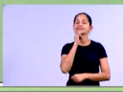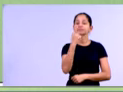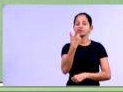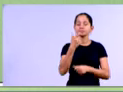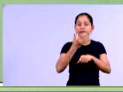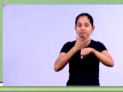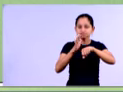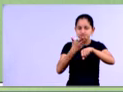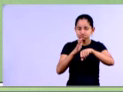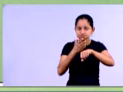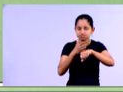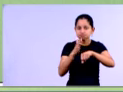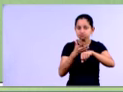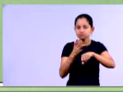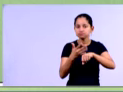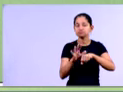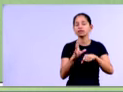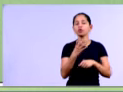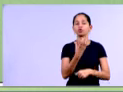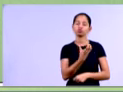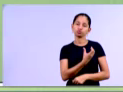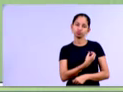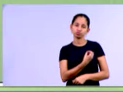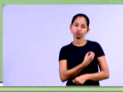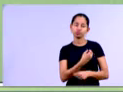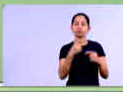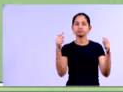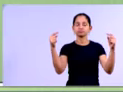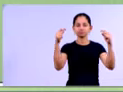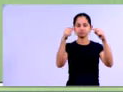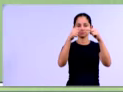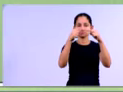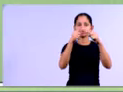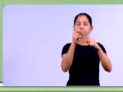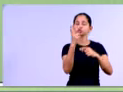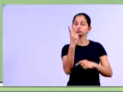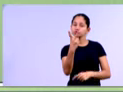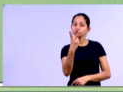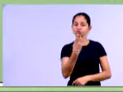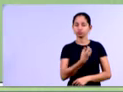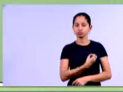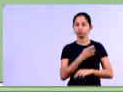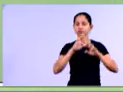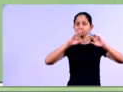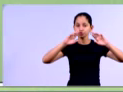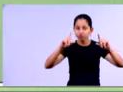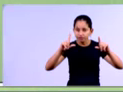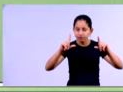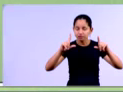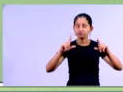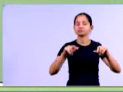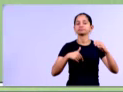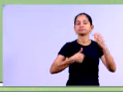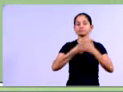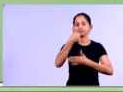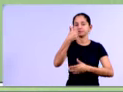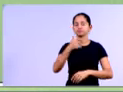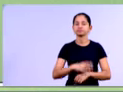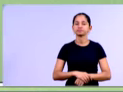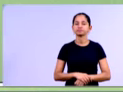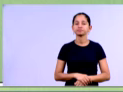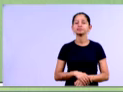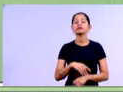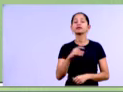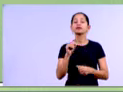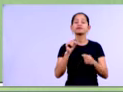163.634, e em 2012 com 107.224, ok? Então, olha só,